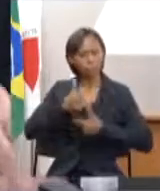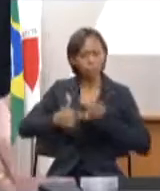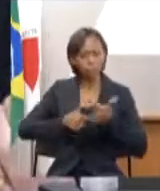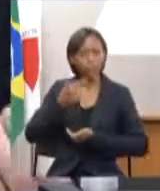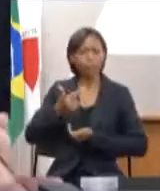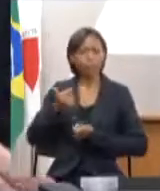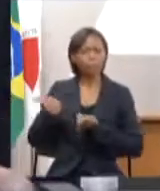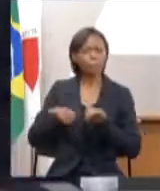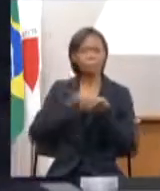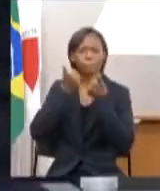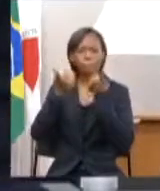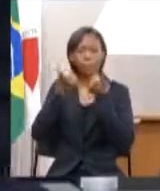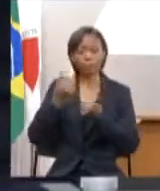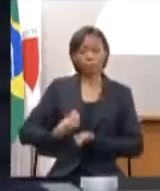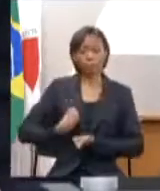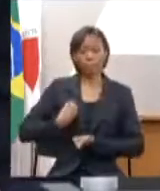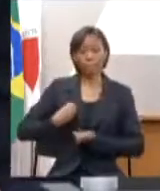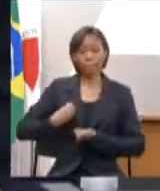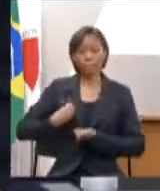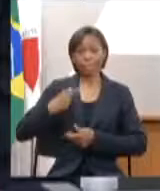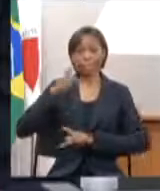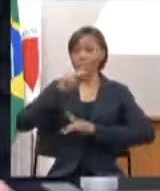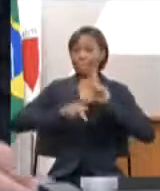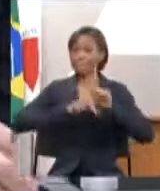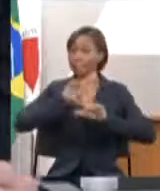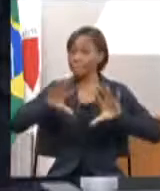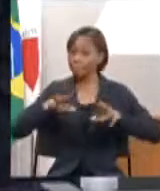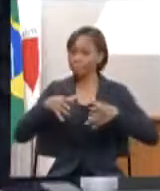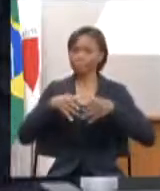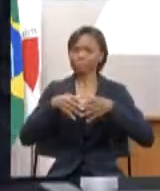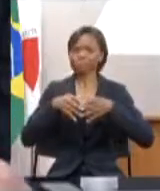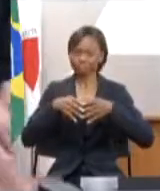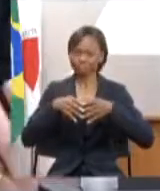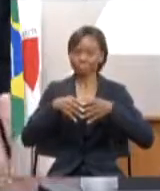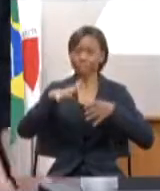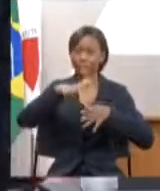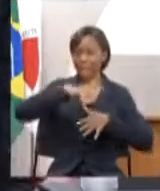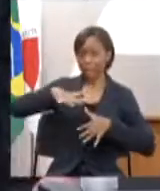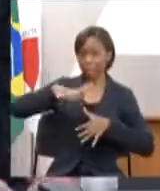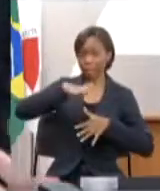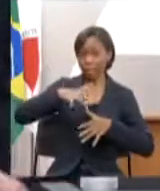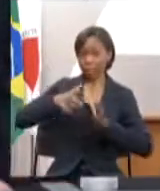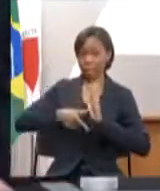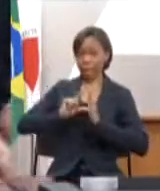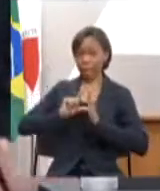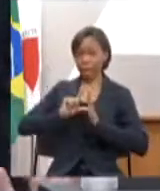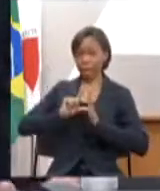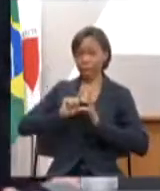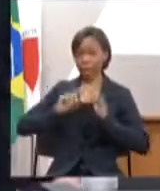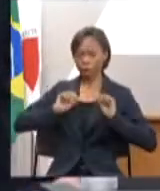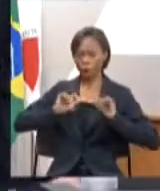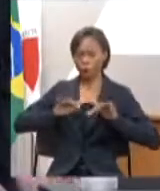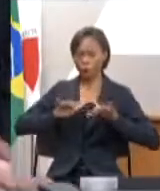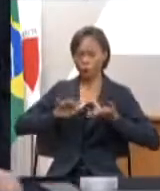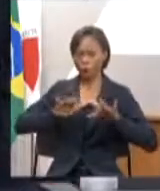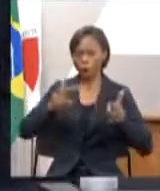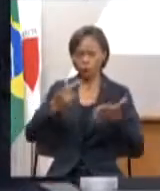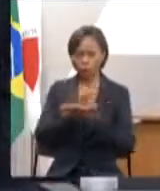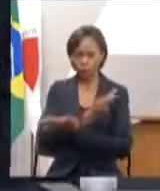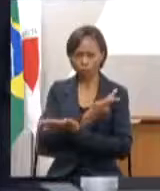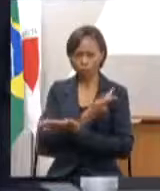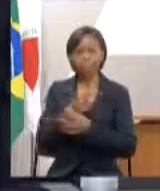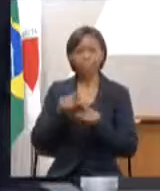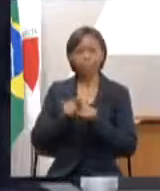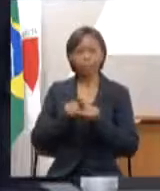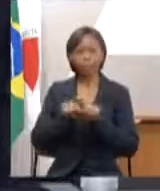a coletividade da região atingida e para todo o Estado